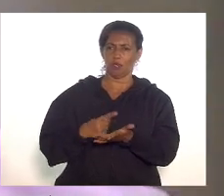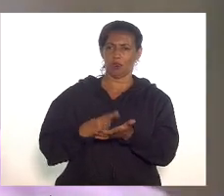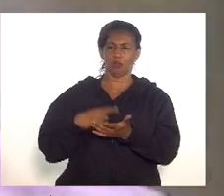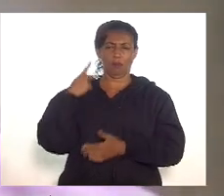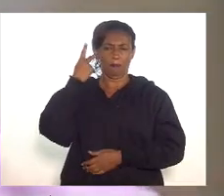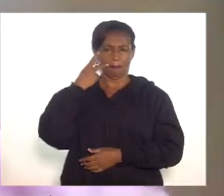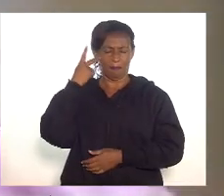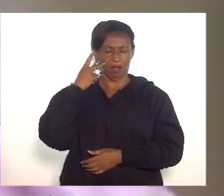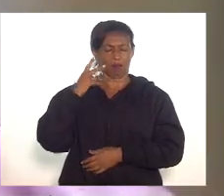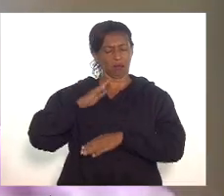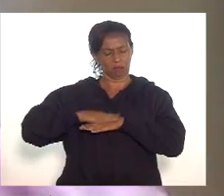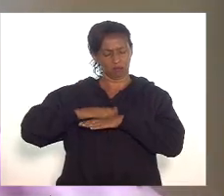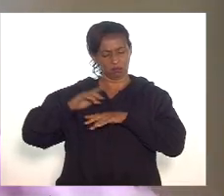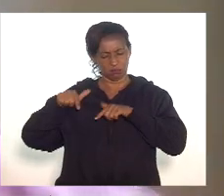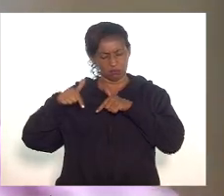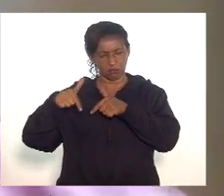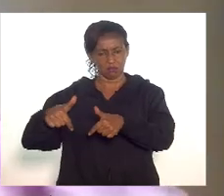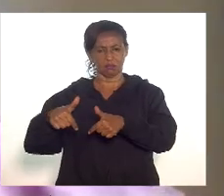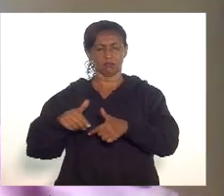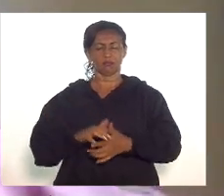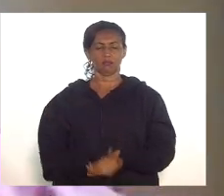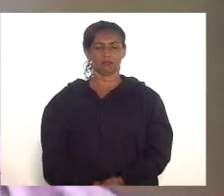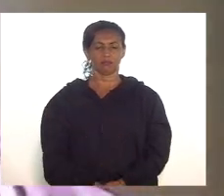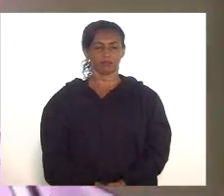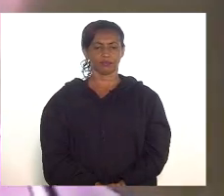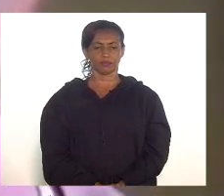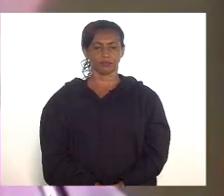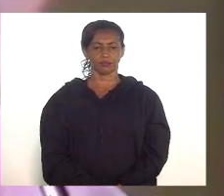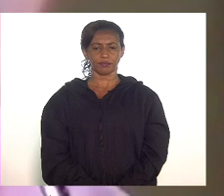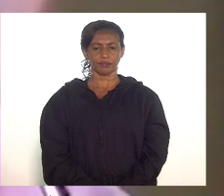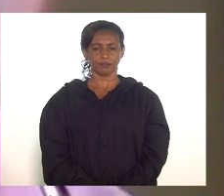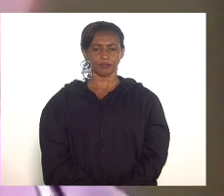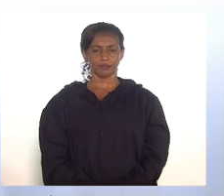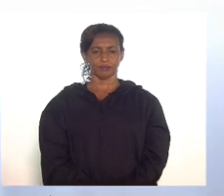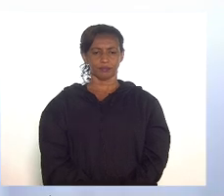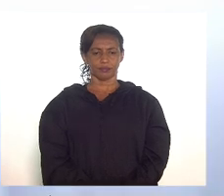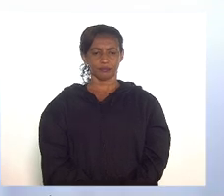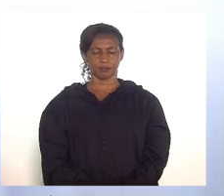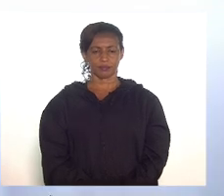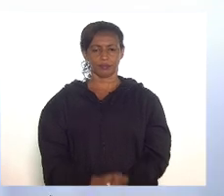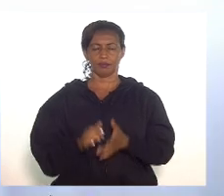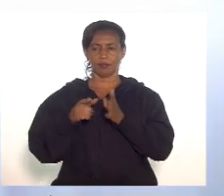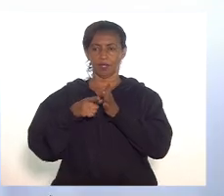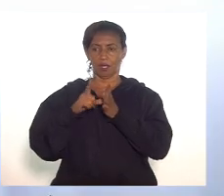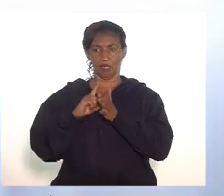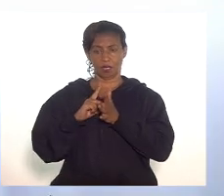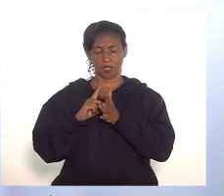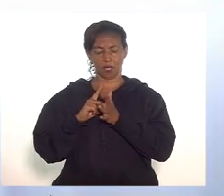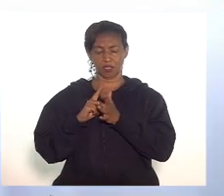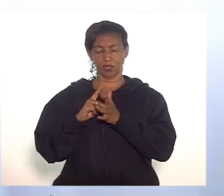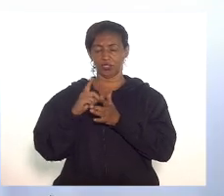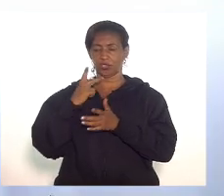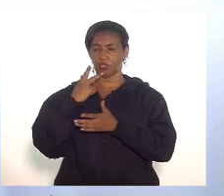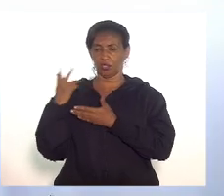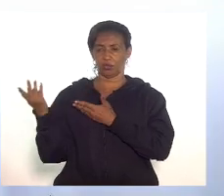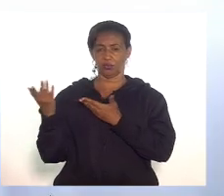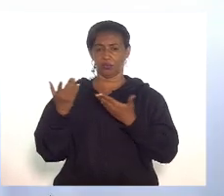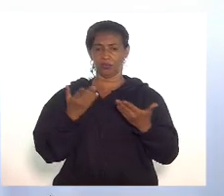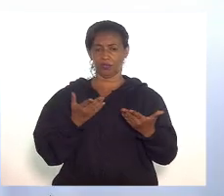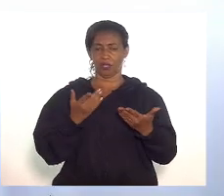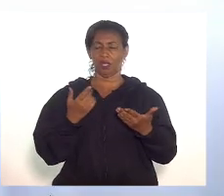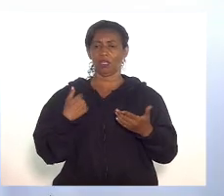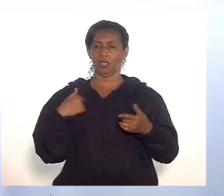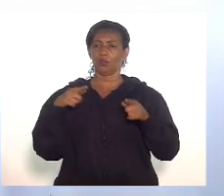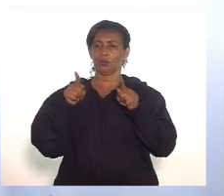em relação a esse fenômeno. Antes de passar a palavra ao deputado Alexandre Kinnoploch, eu também quero